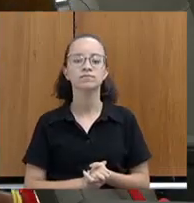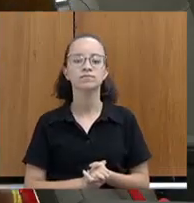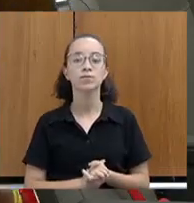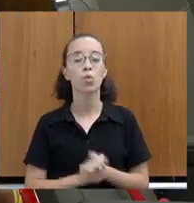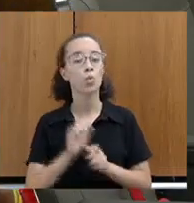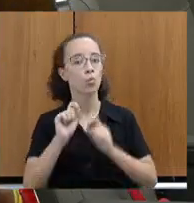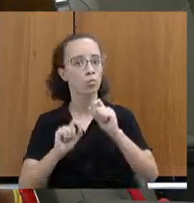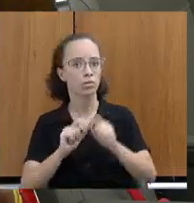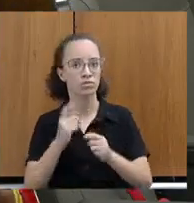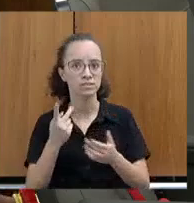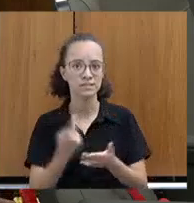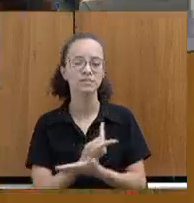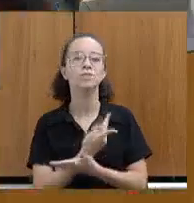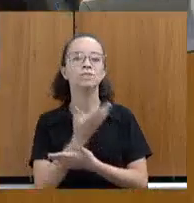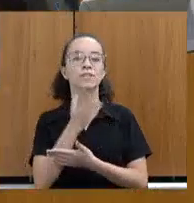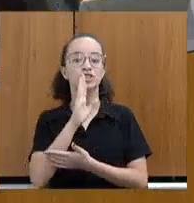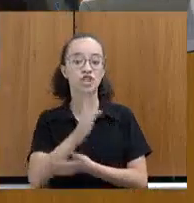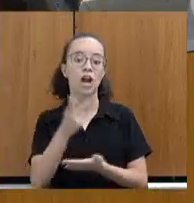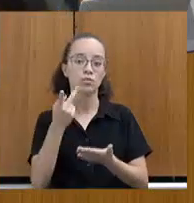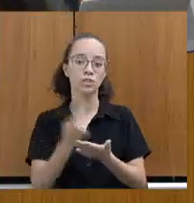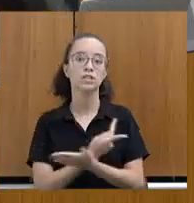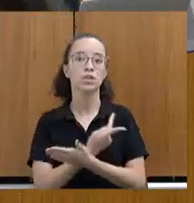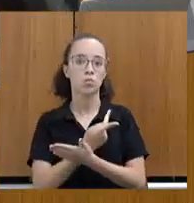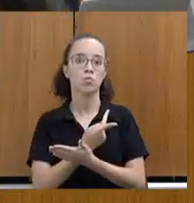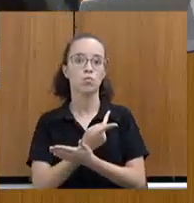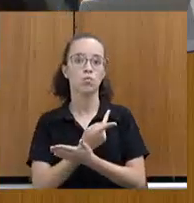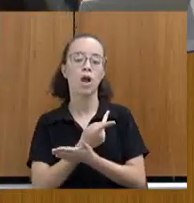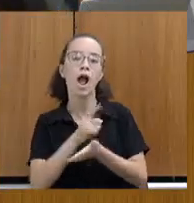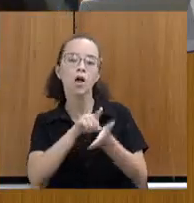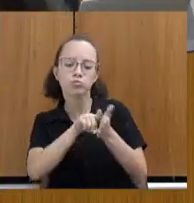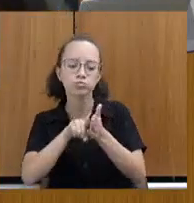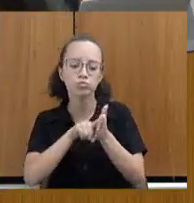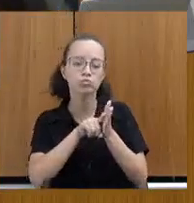O que aconteceu? Já aconteceu a consulta pública? Já.